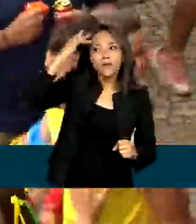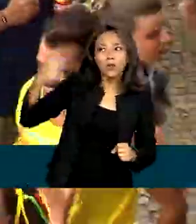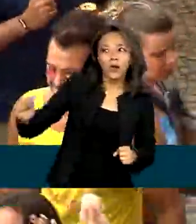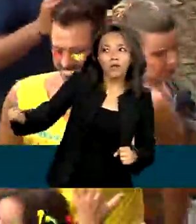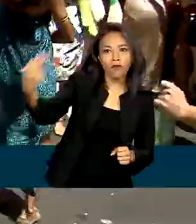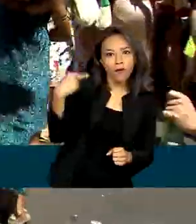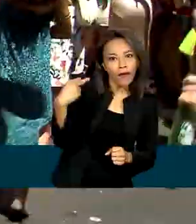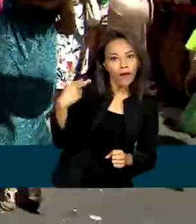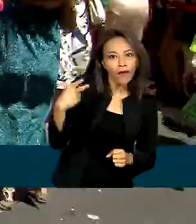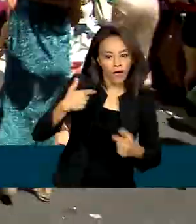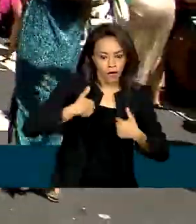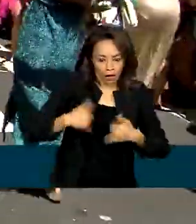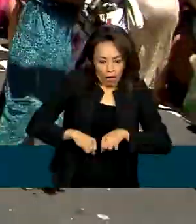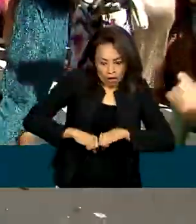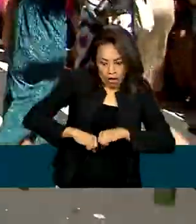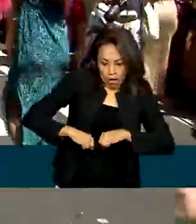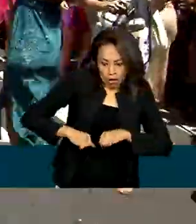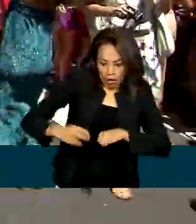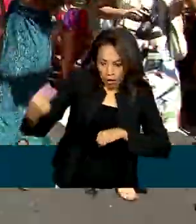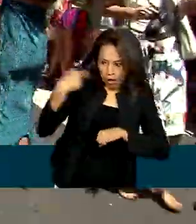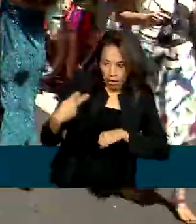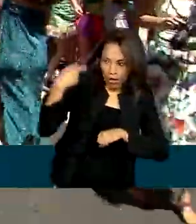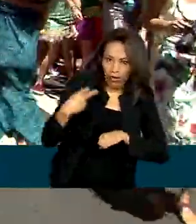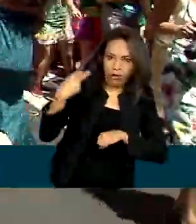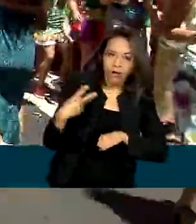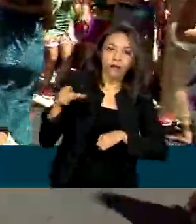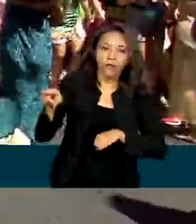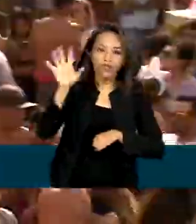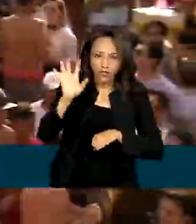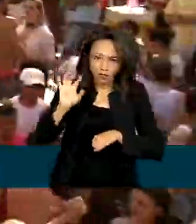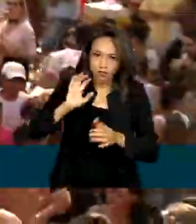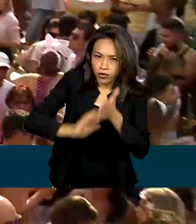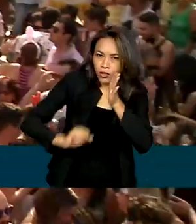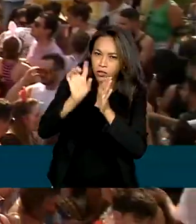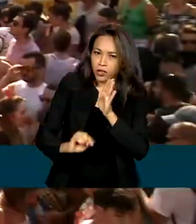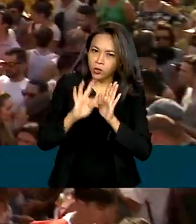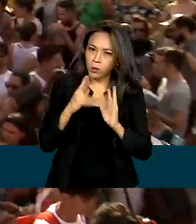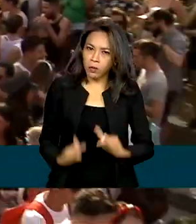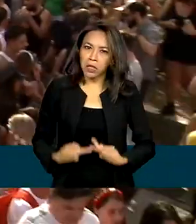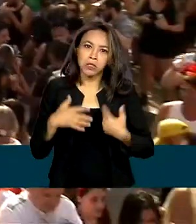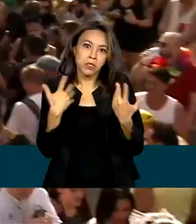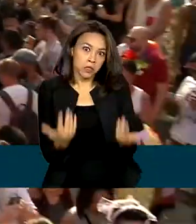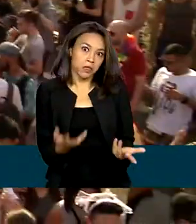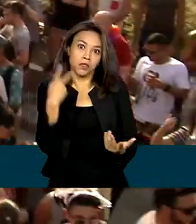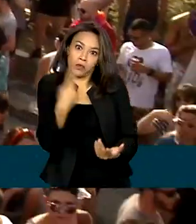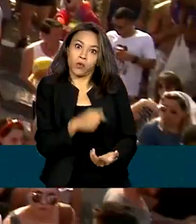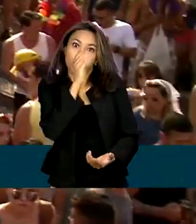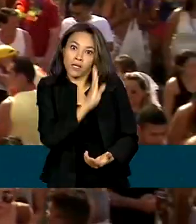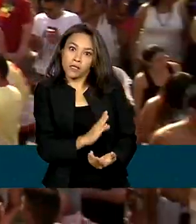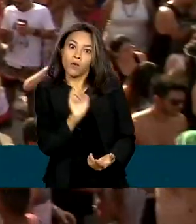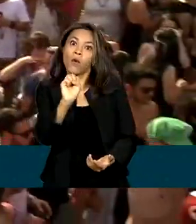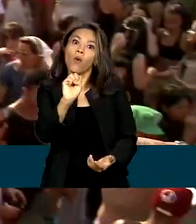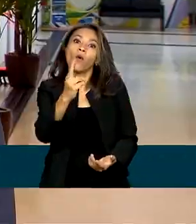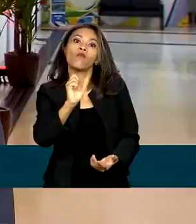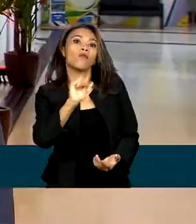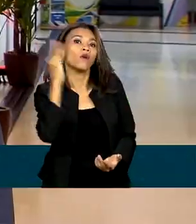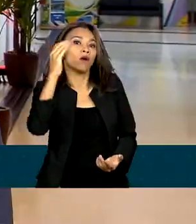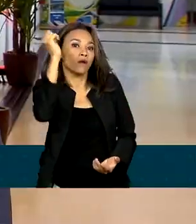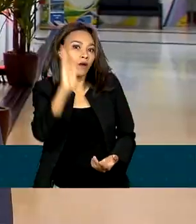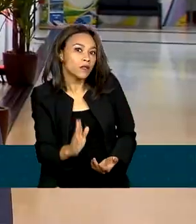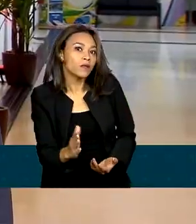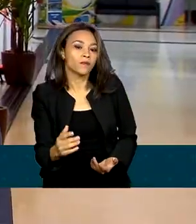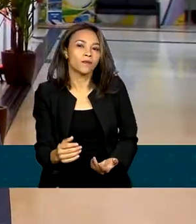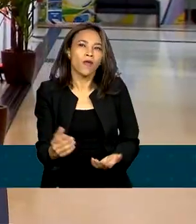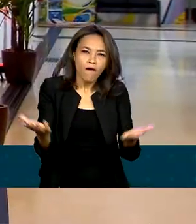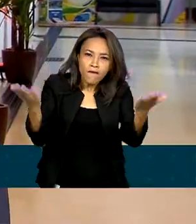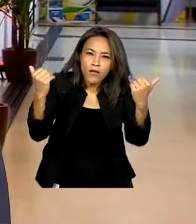presencie qualquer tipo de violação de direitos humanos, seja por brasileiros ou estrangeiros. Venha